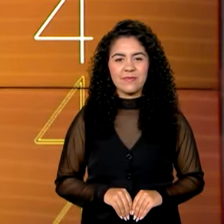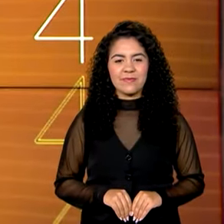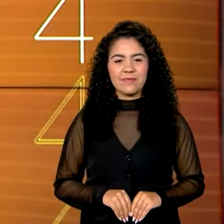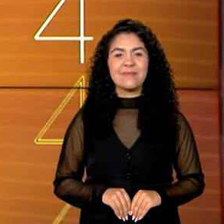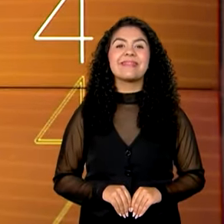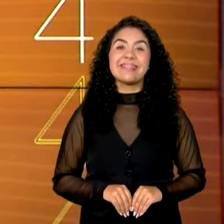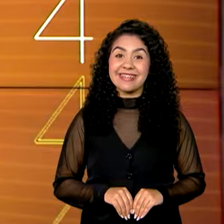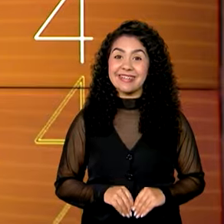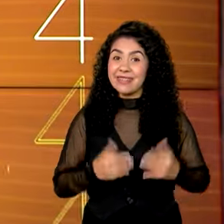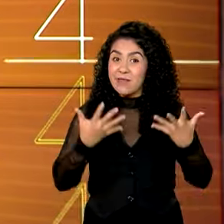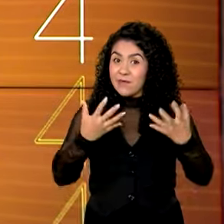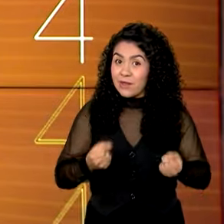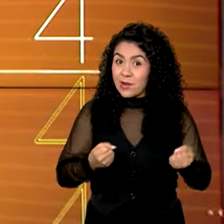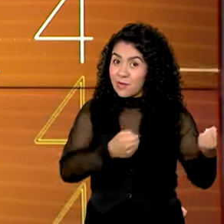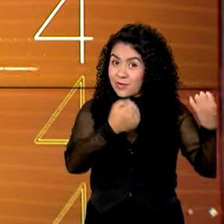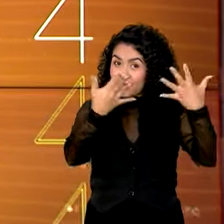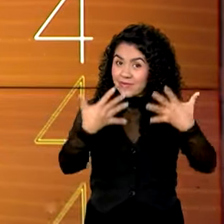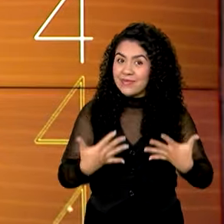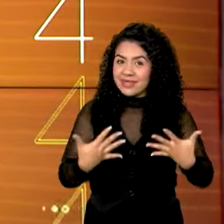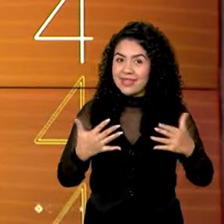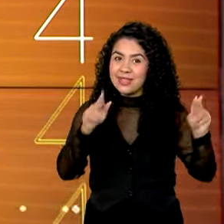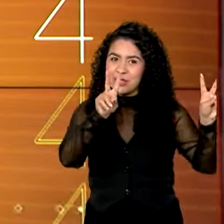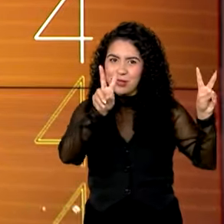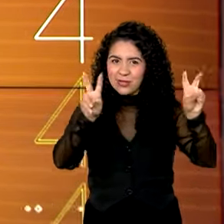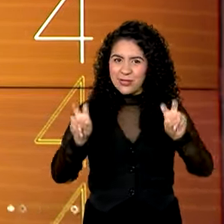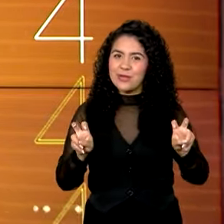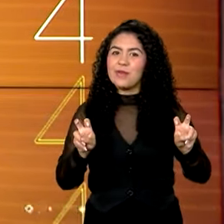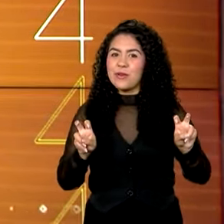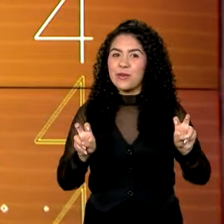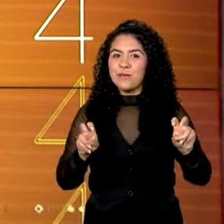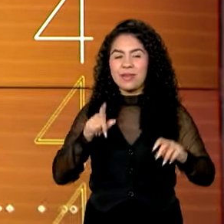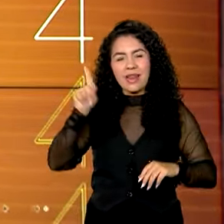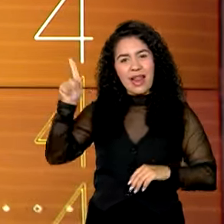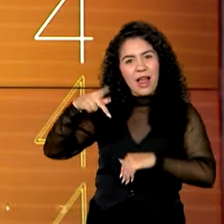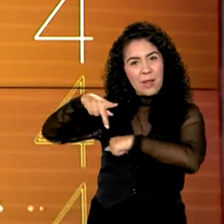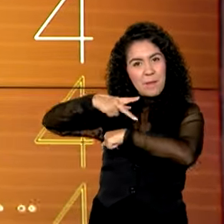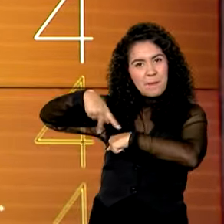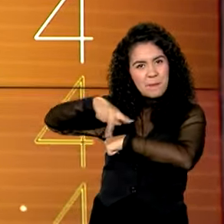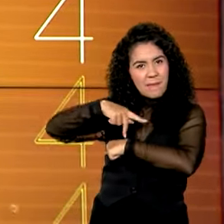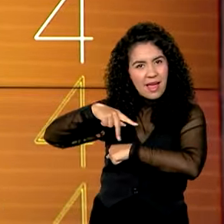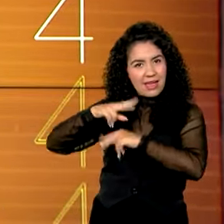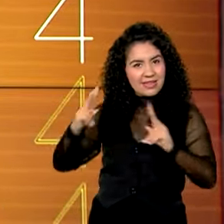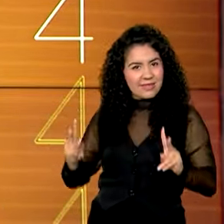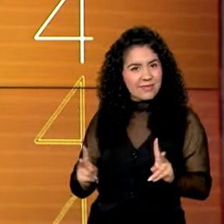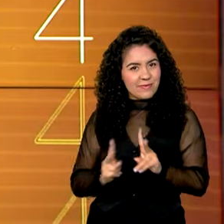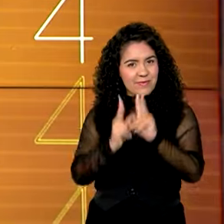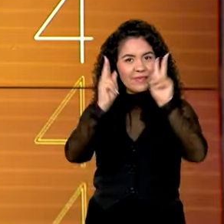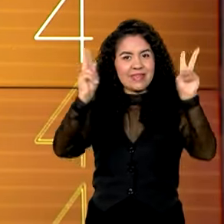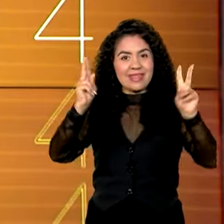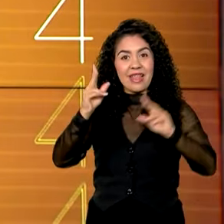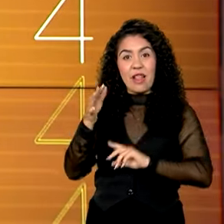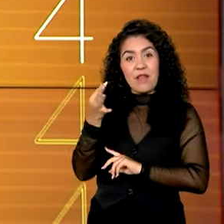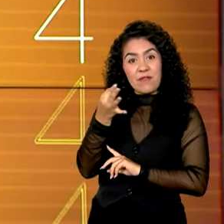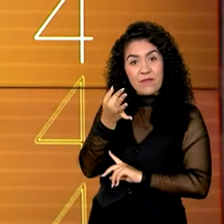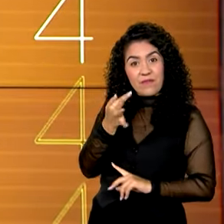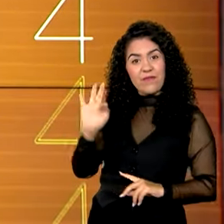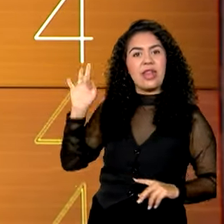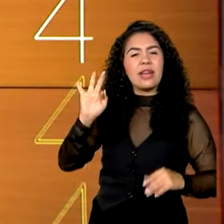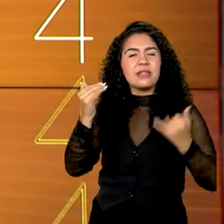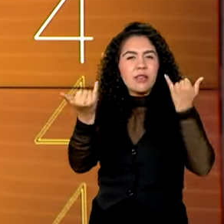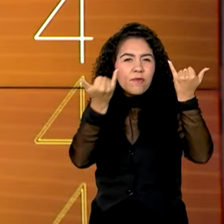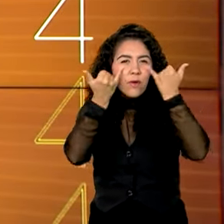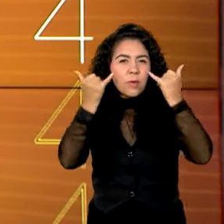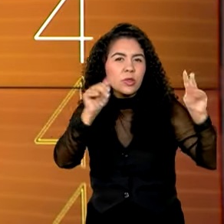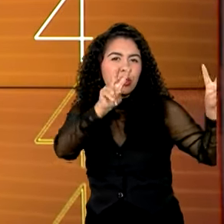E vamos começar esta edição em grande estilo, direto de Paris, na França, com informações sobre os Jogos Olímpicos